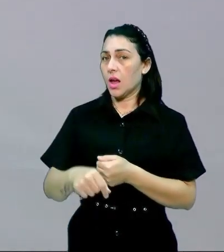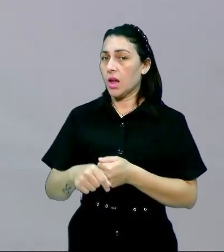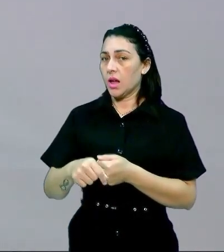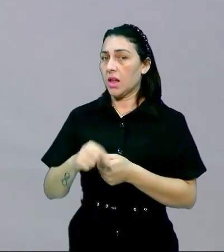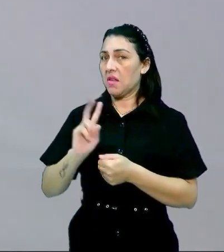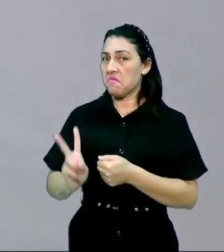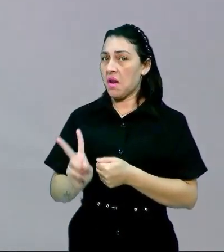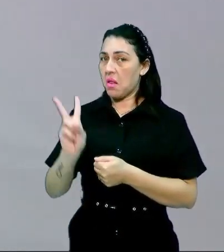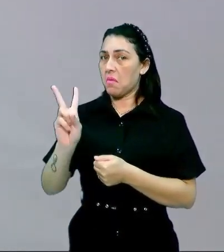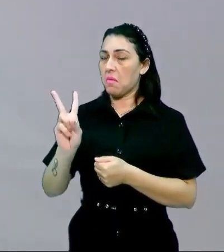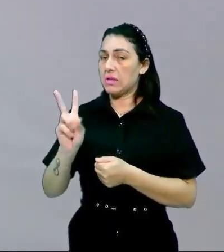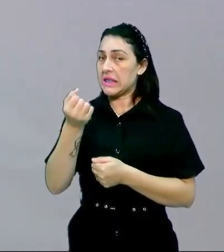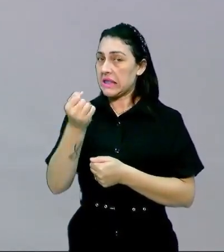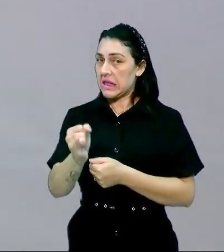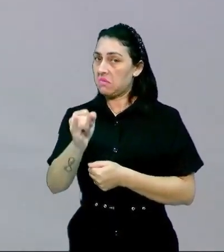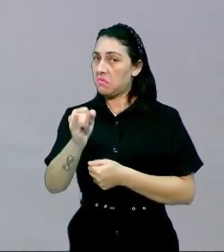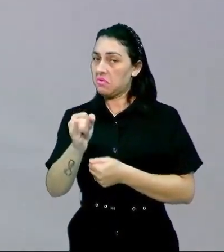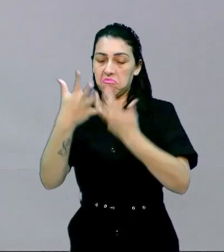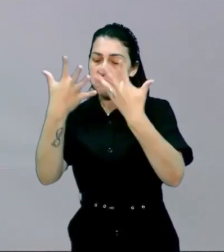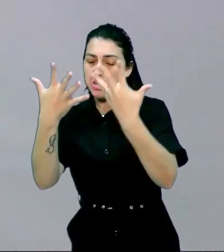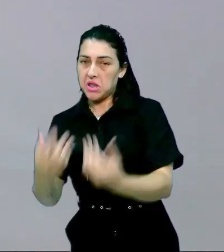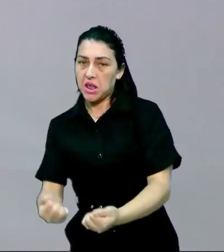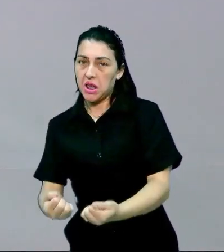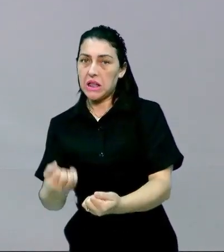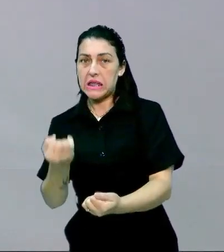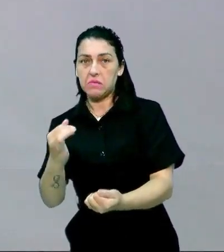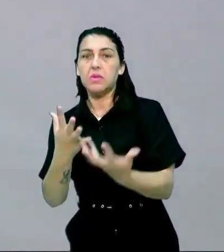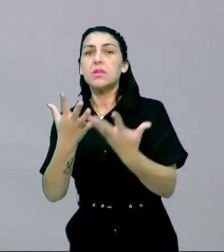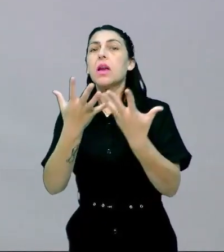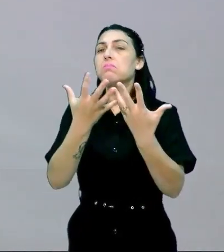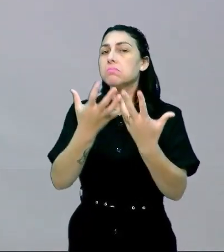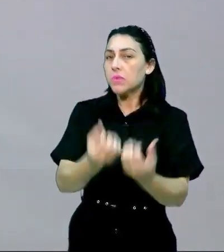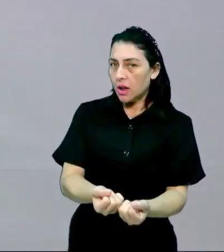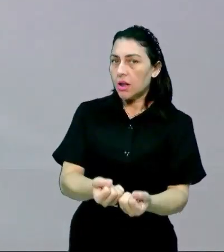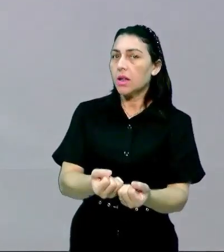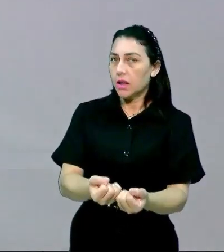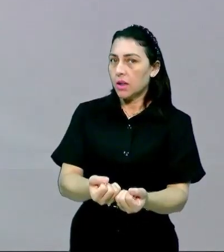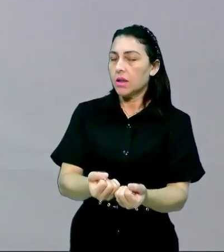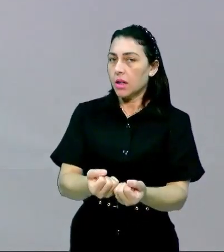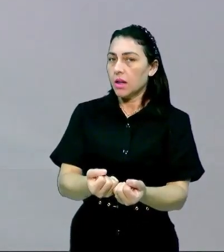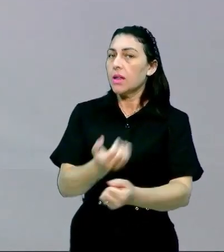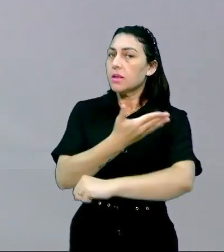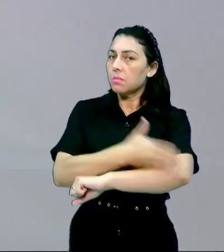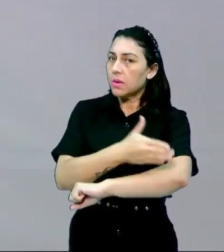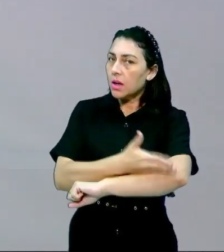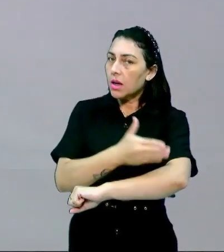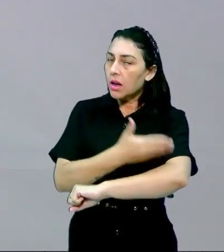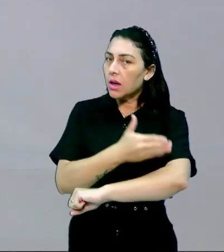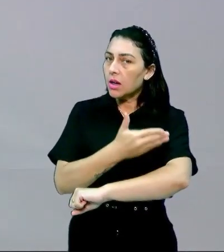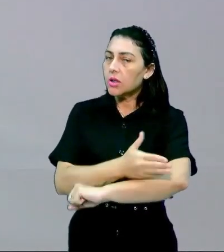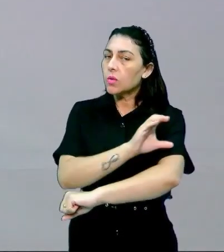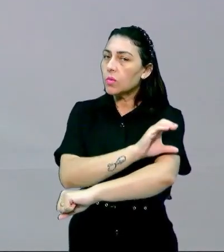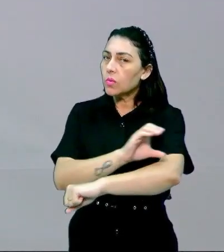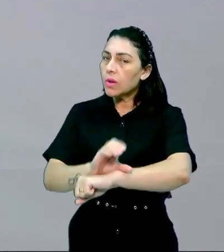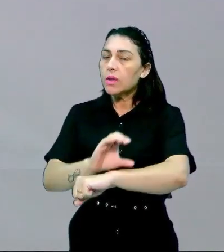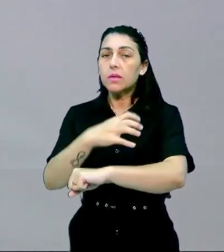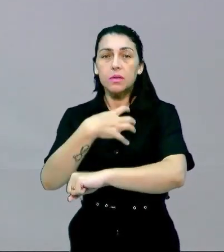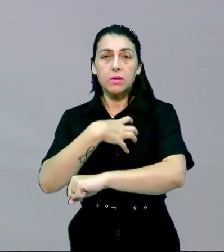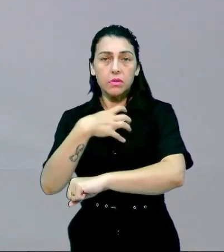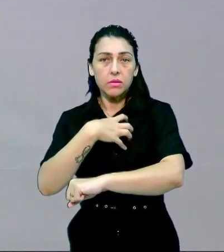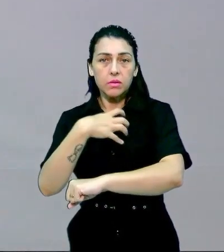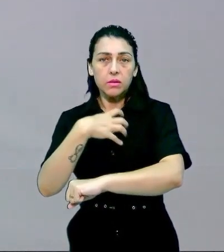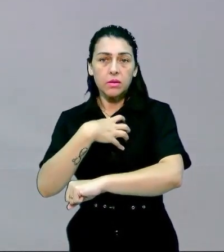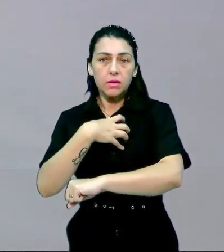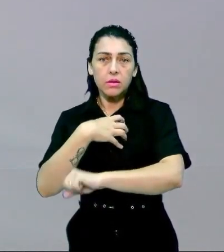juízo de valor se você é contra eu sei você é a favor né desse tipo de de prática cultural dessa forma